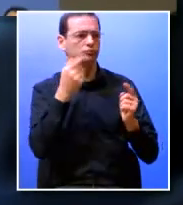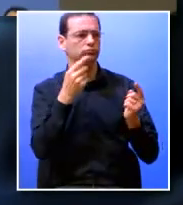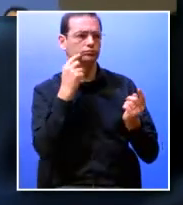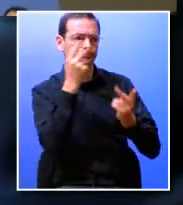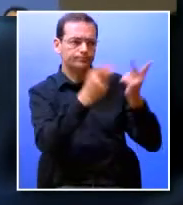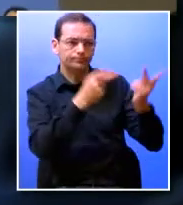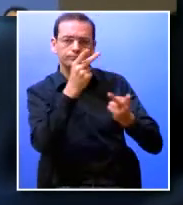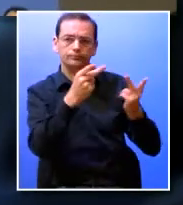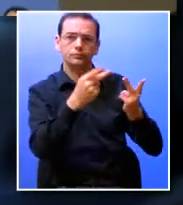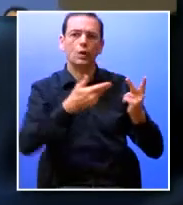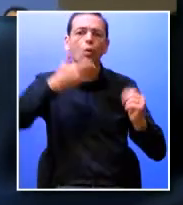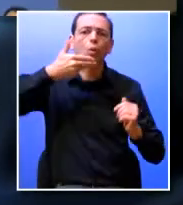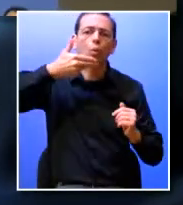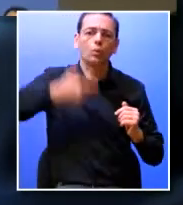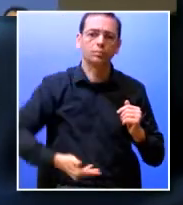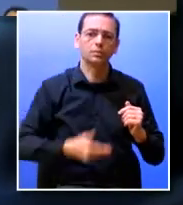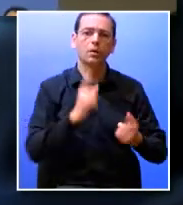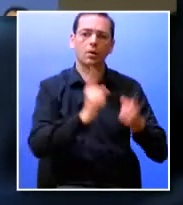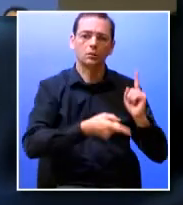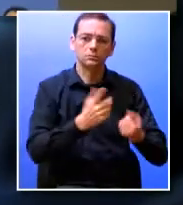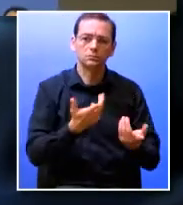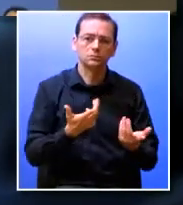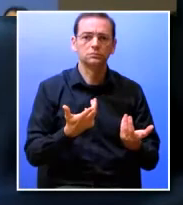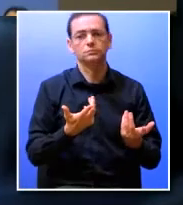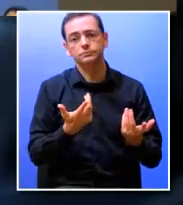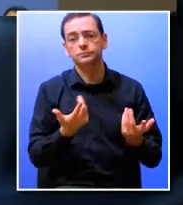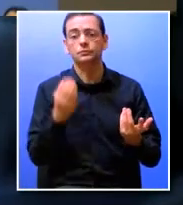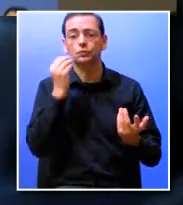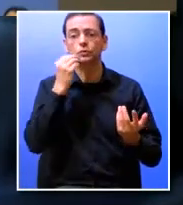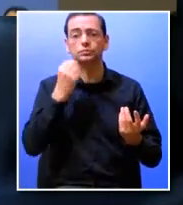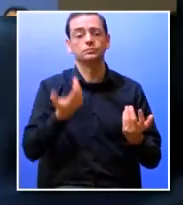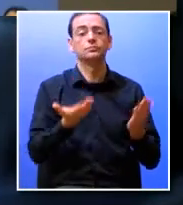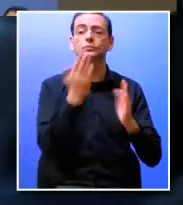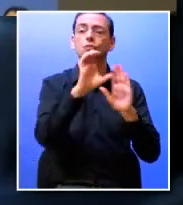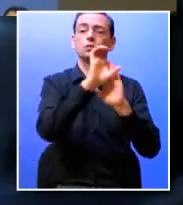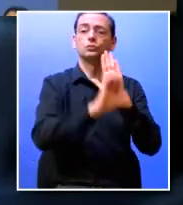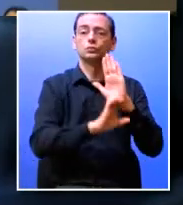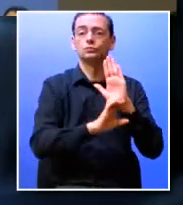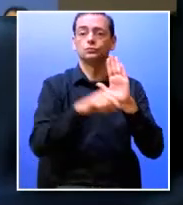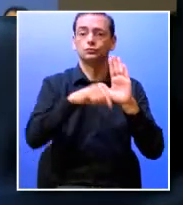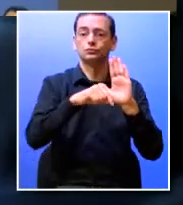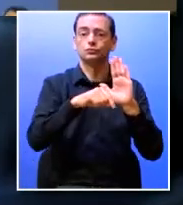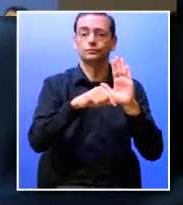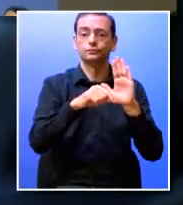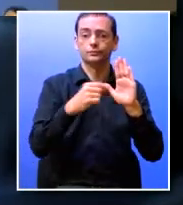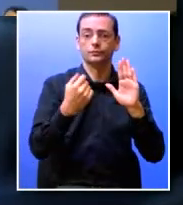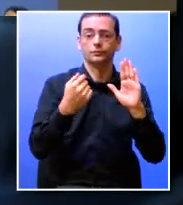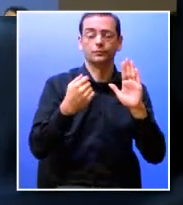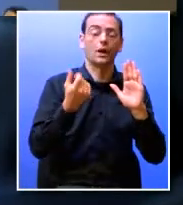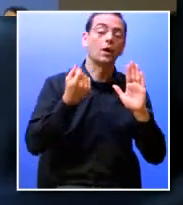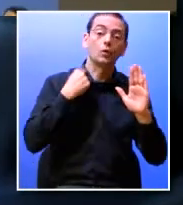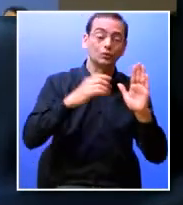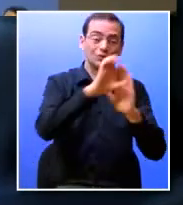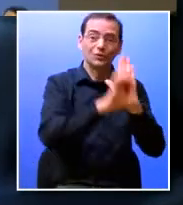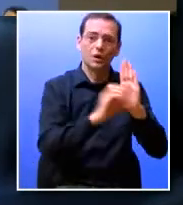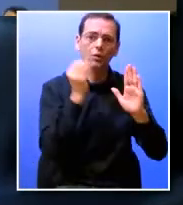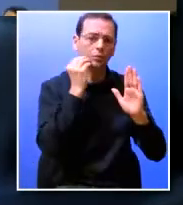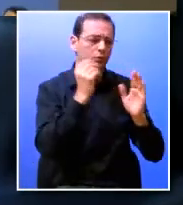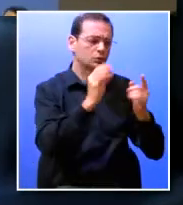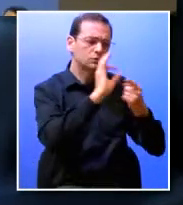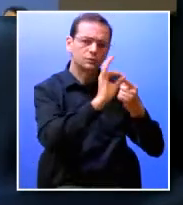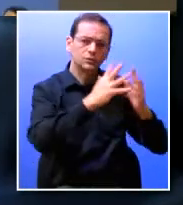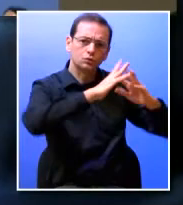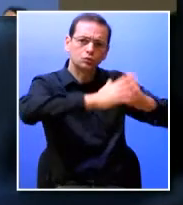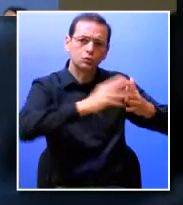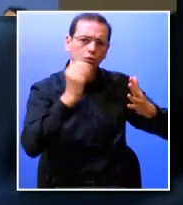estas competências o que temos em consideração é então a estrutura curricular dos nossos cursos de que forma é que conseguimos realmente fazer